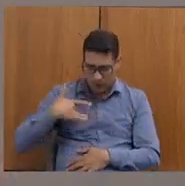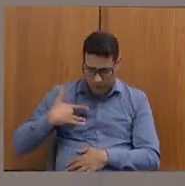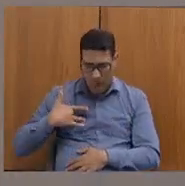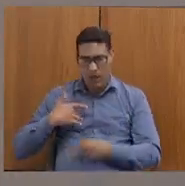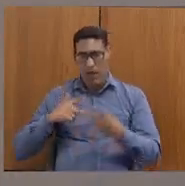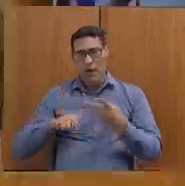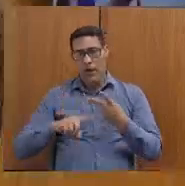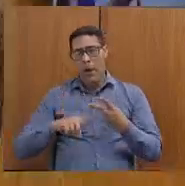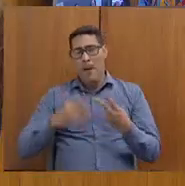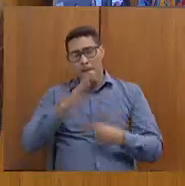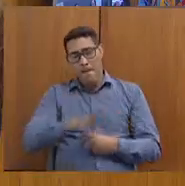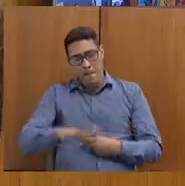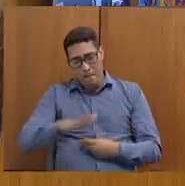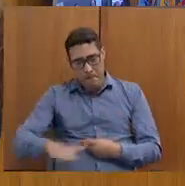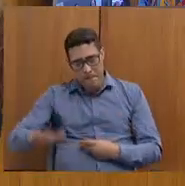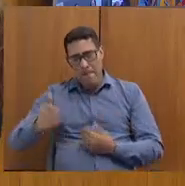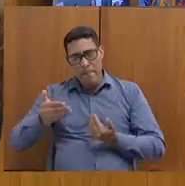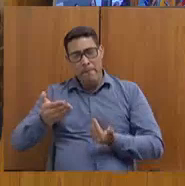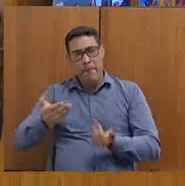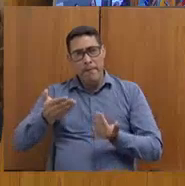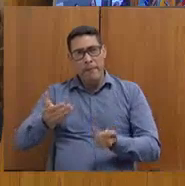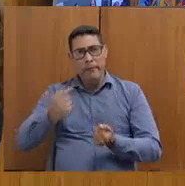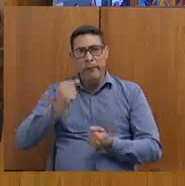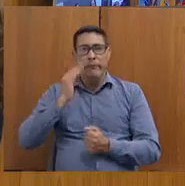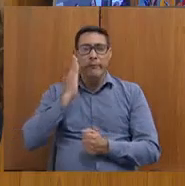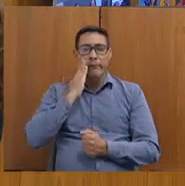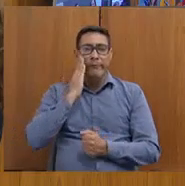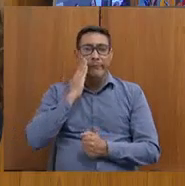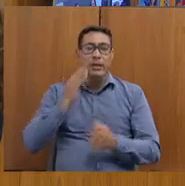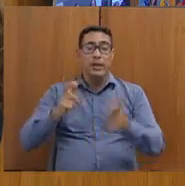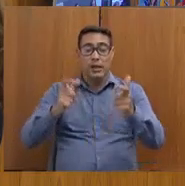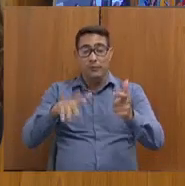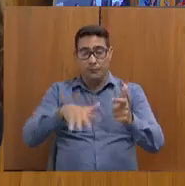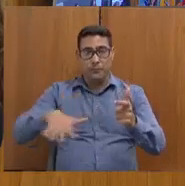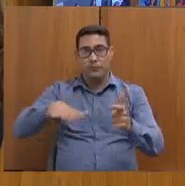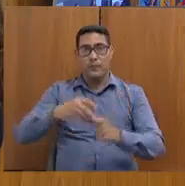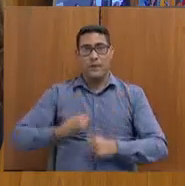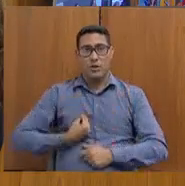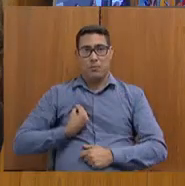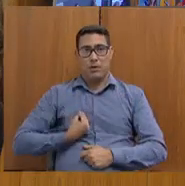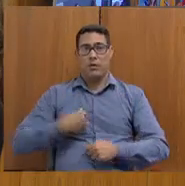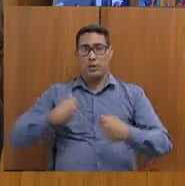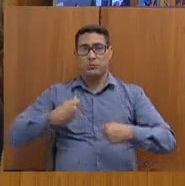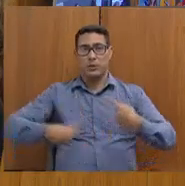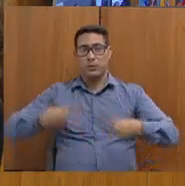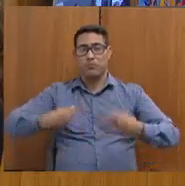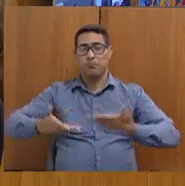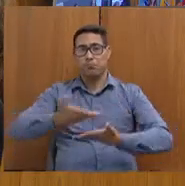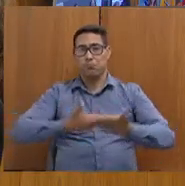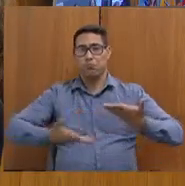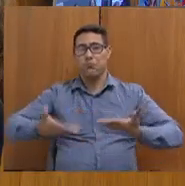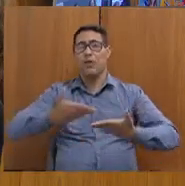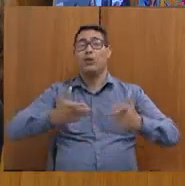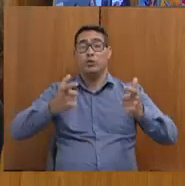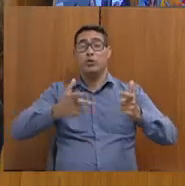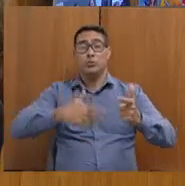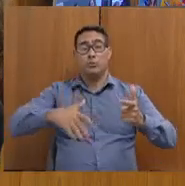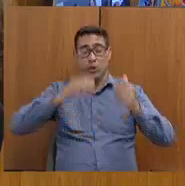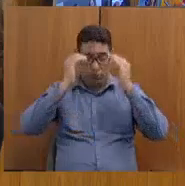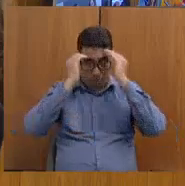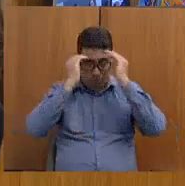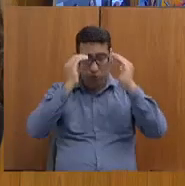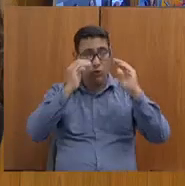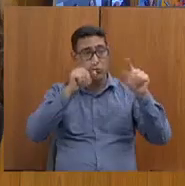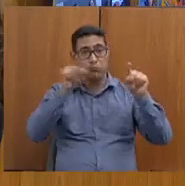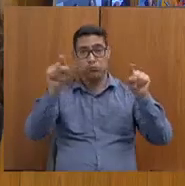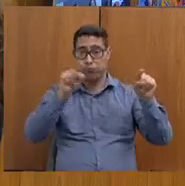conselheira de criança e adolescente, e sei que esse é o espaço de participação que temos que conversar. Um espaço respeitoso de todos os lados